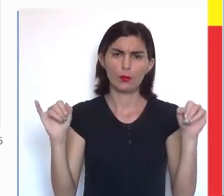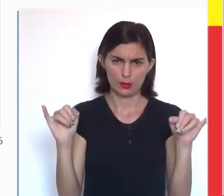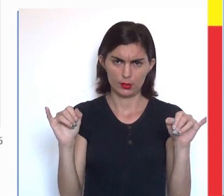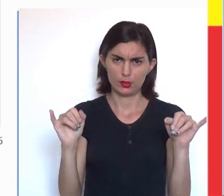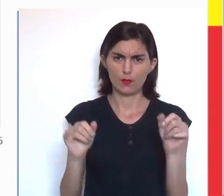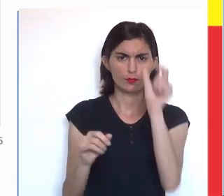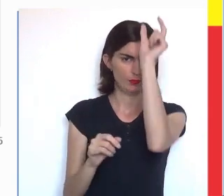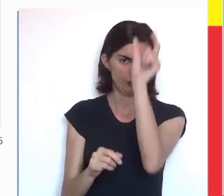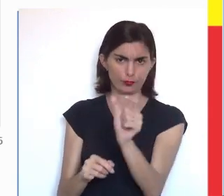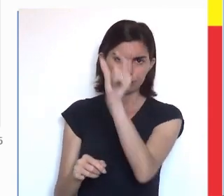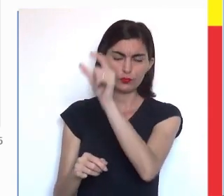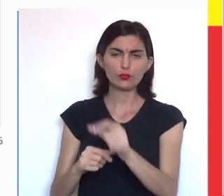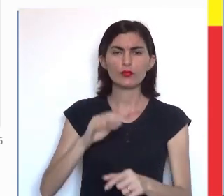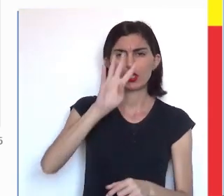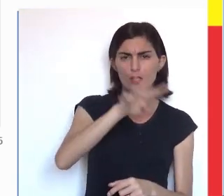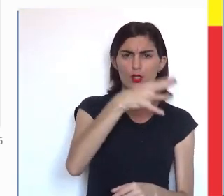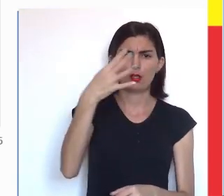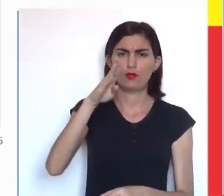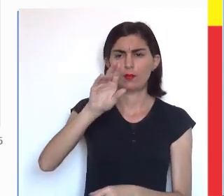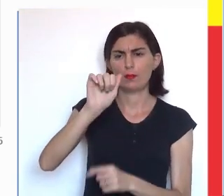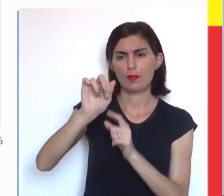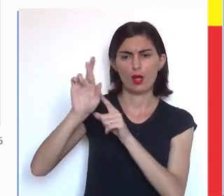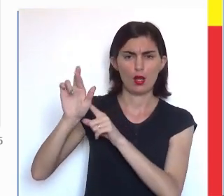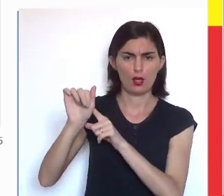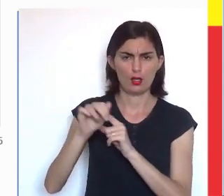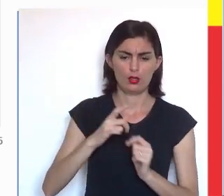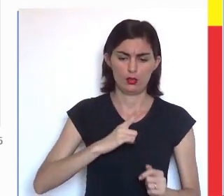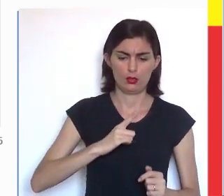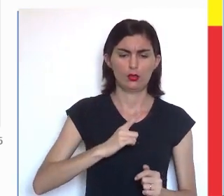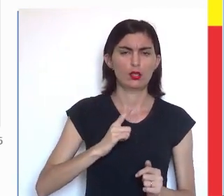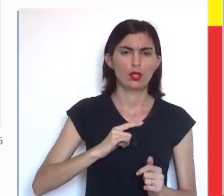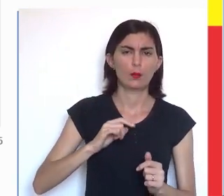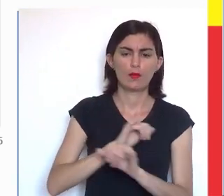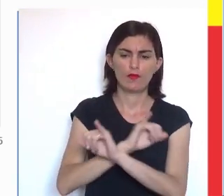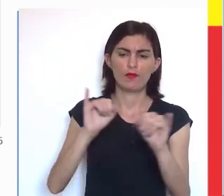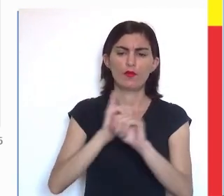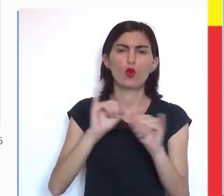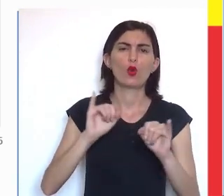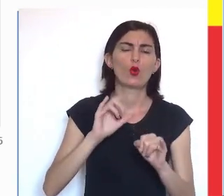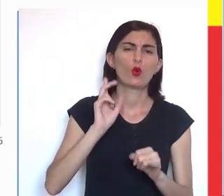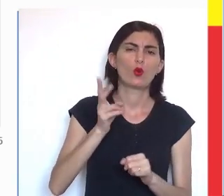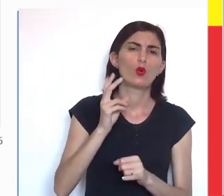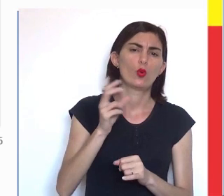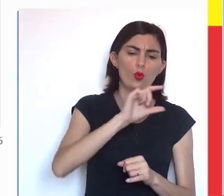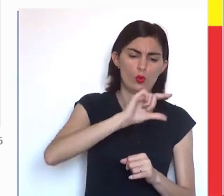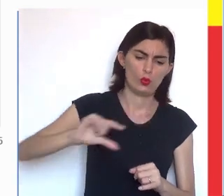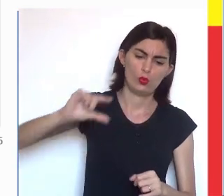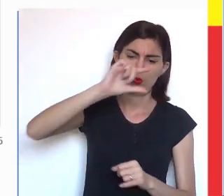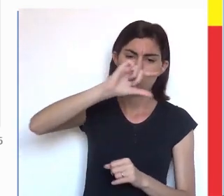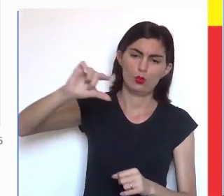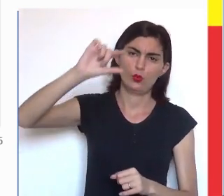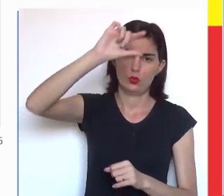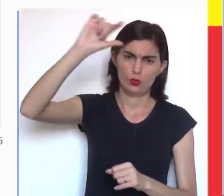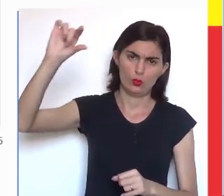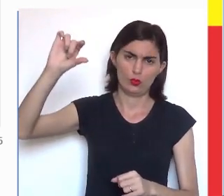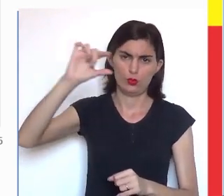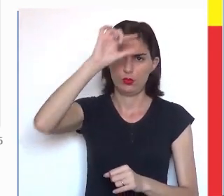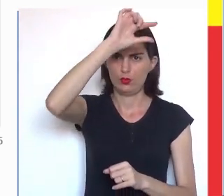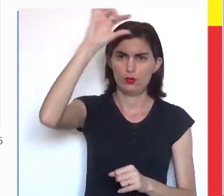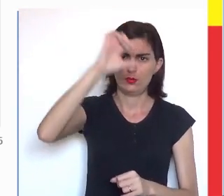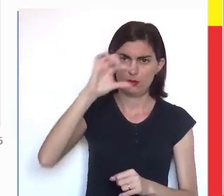informação está na vertical. E no gráfico de barra, temos a informação na horizontal.